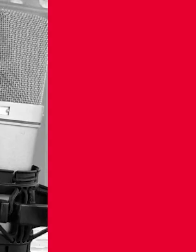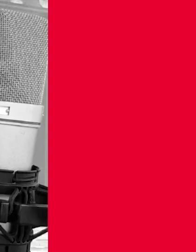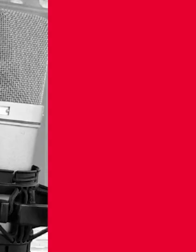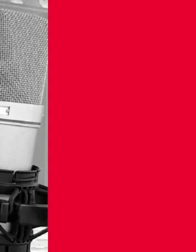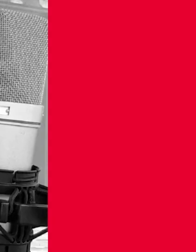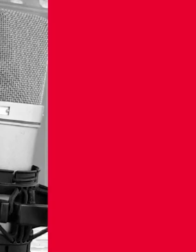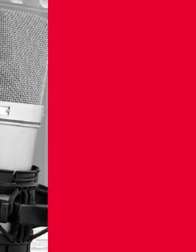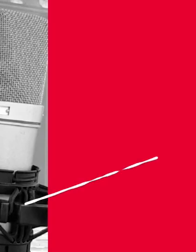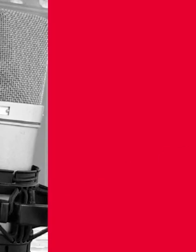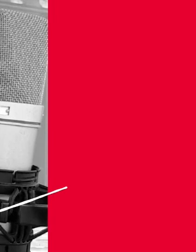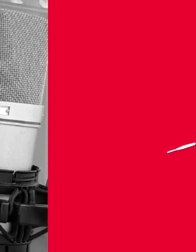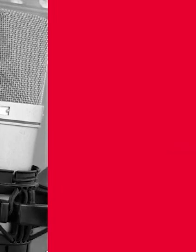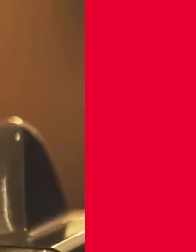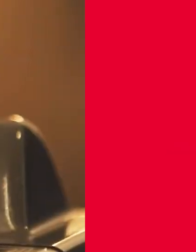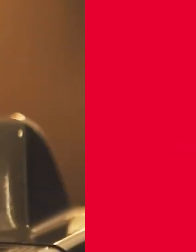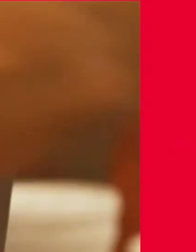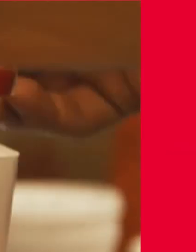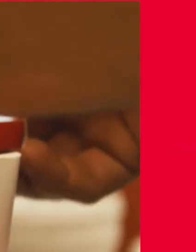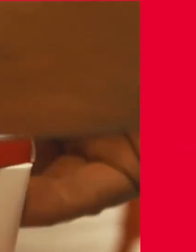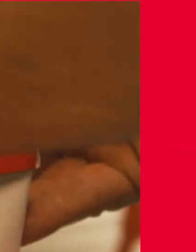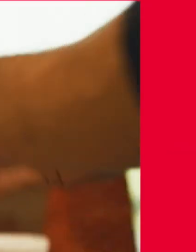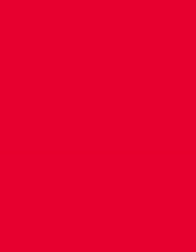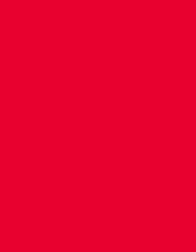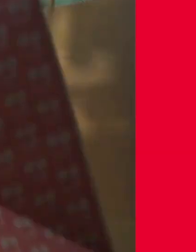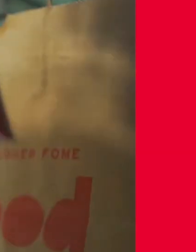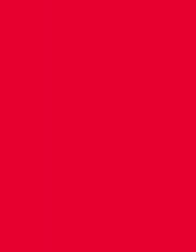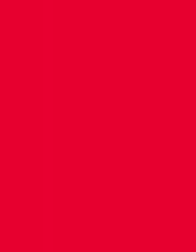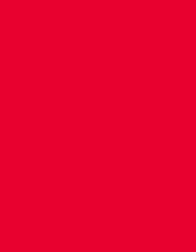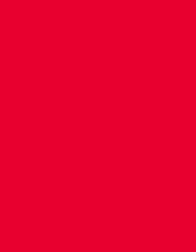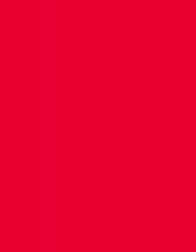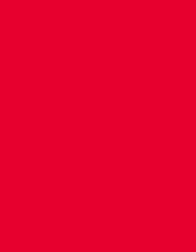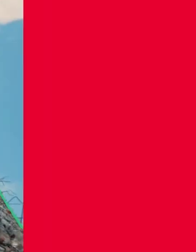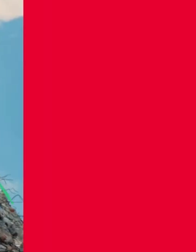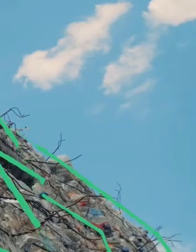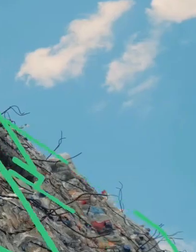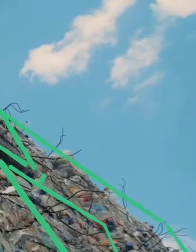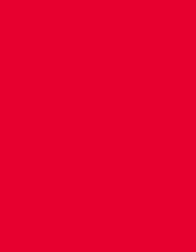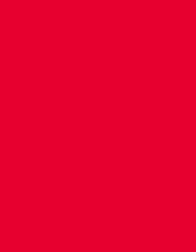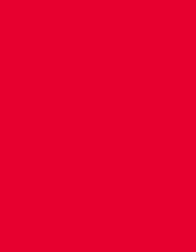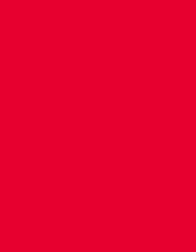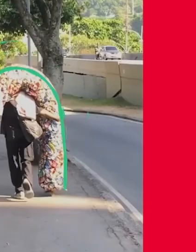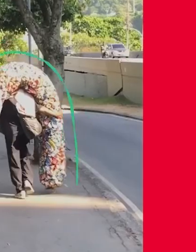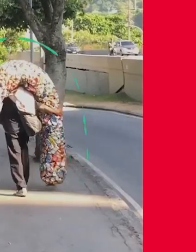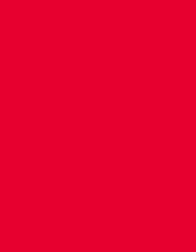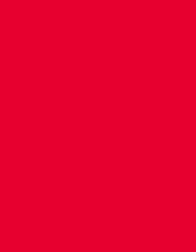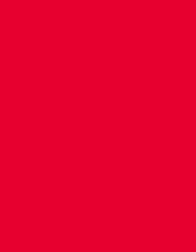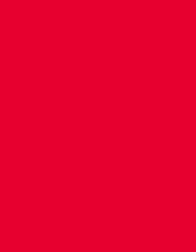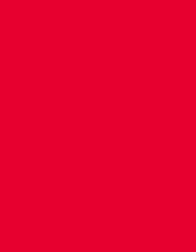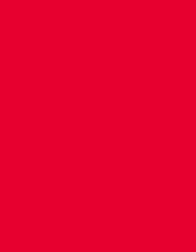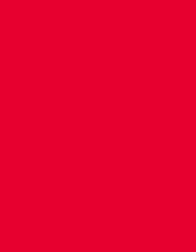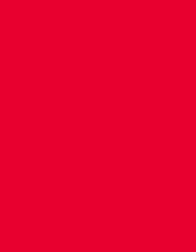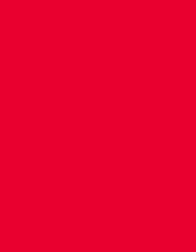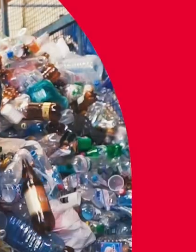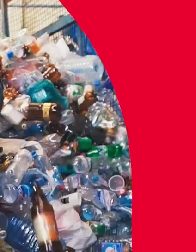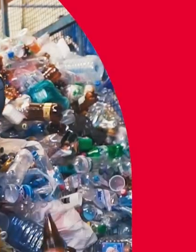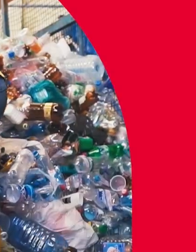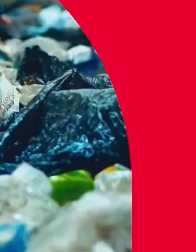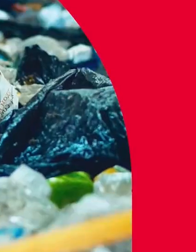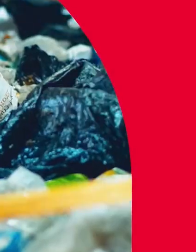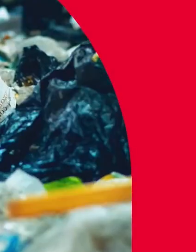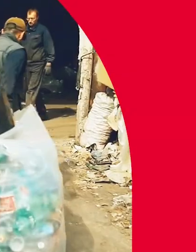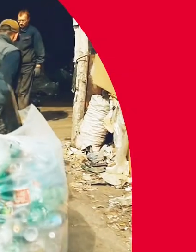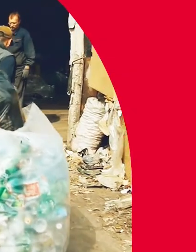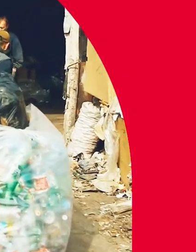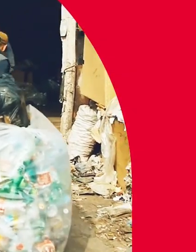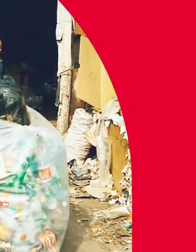E consciente Eu sei Eu sei Que a vida devia ser Bem melhor E será